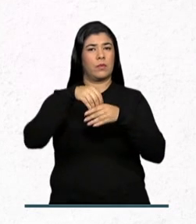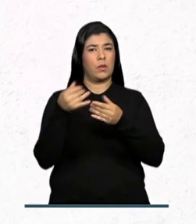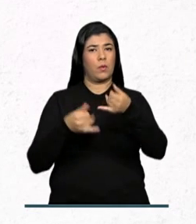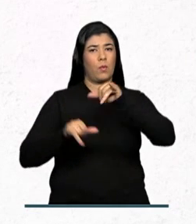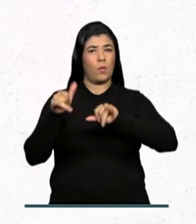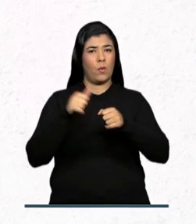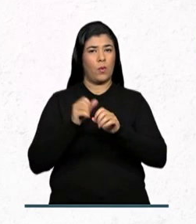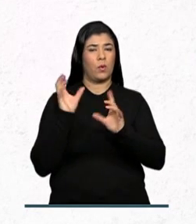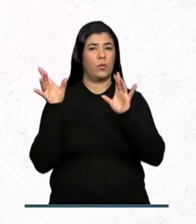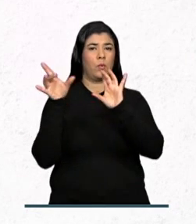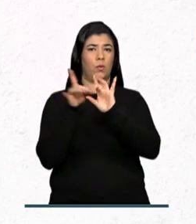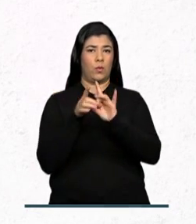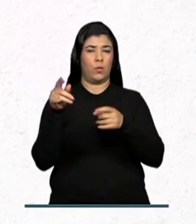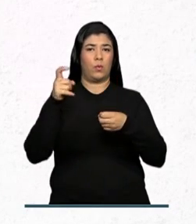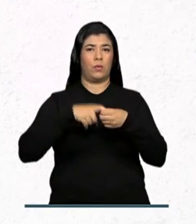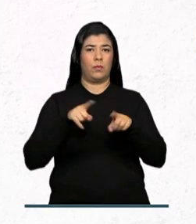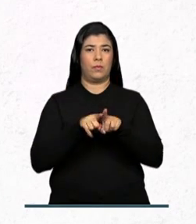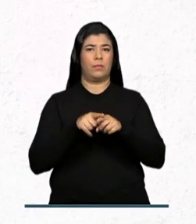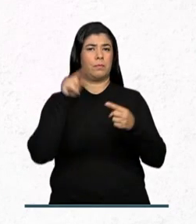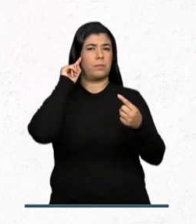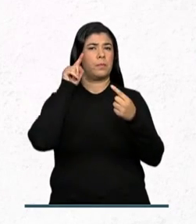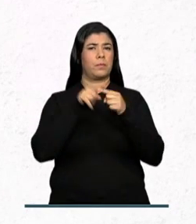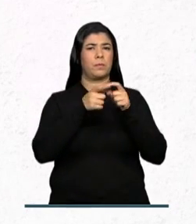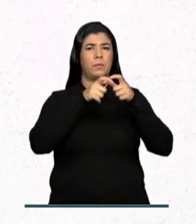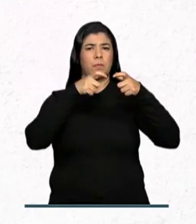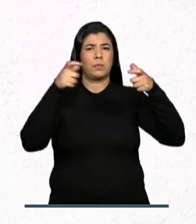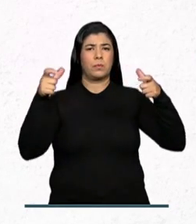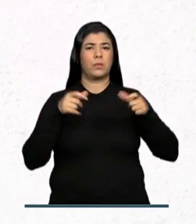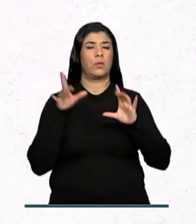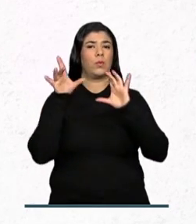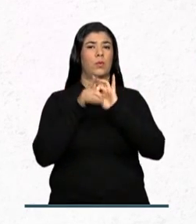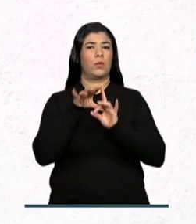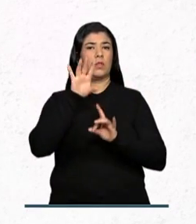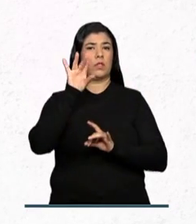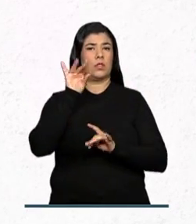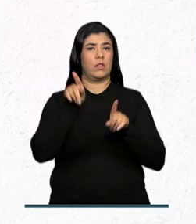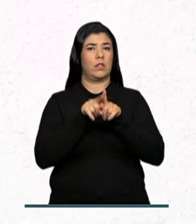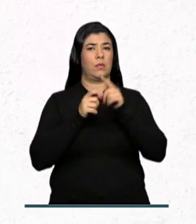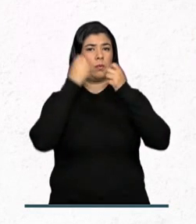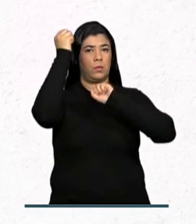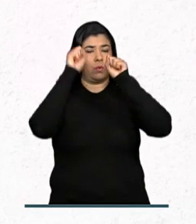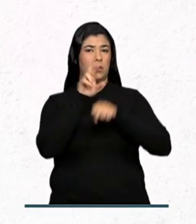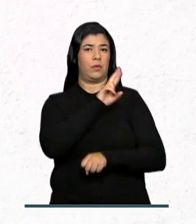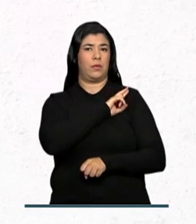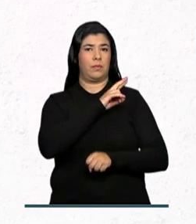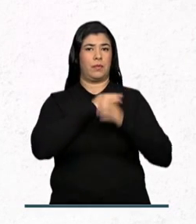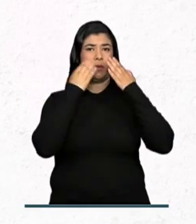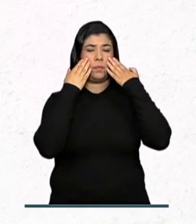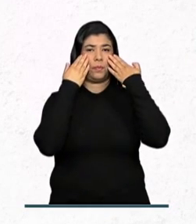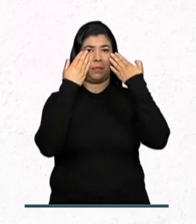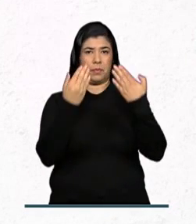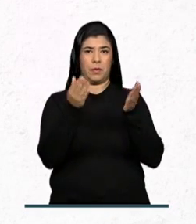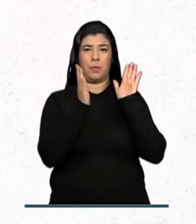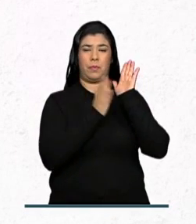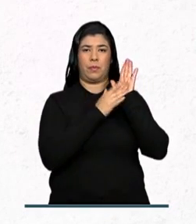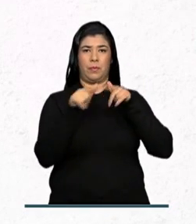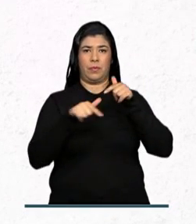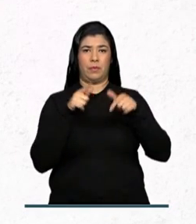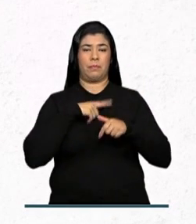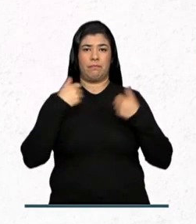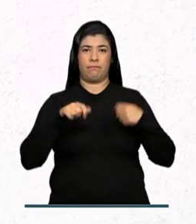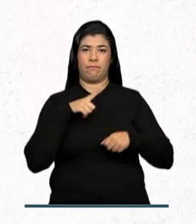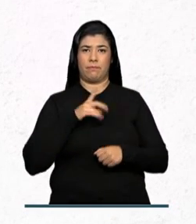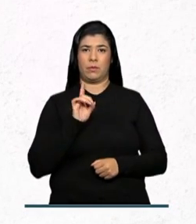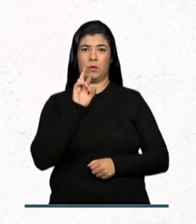associados. O objetivo é ampliar a conexão entre ciência e indústria. O responsável pela apresentação da proposta deve possuir